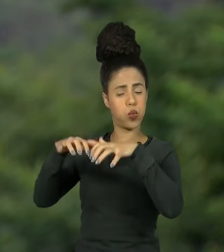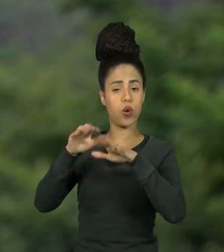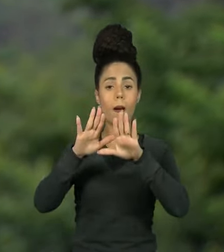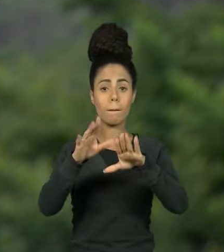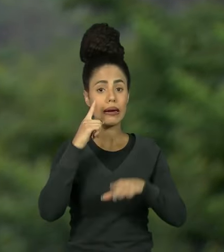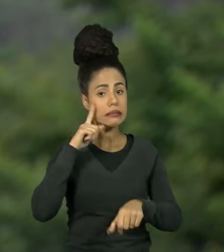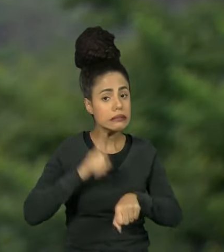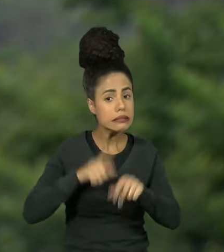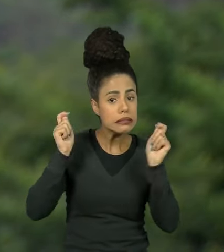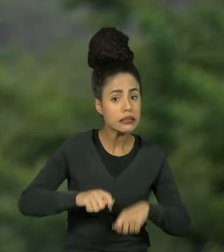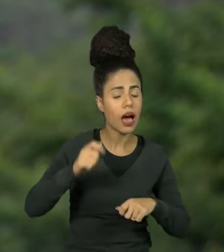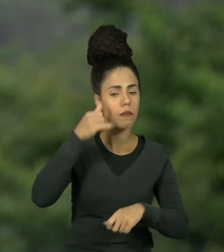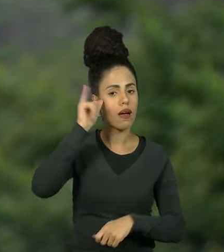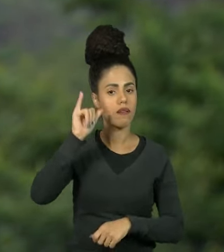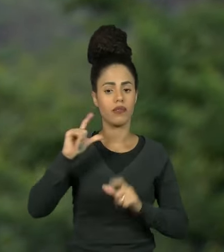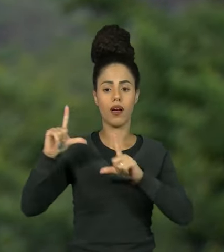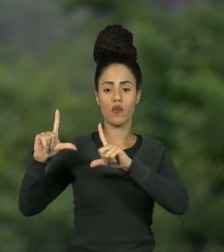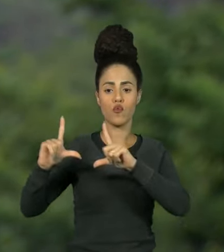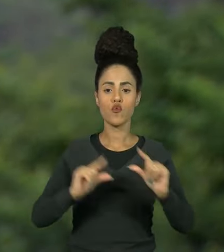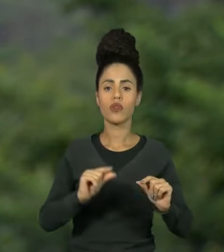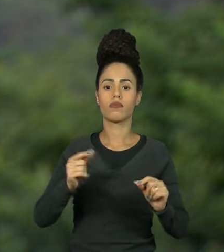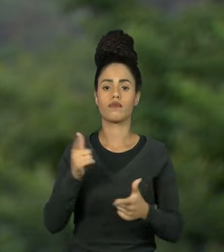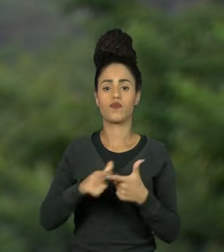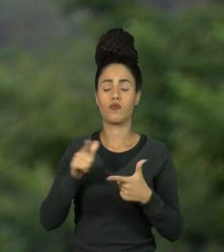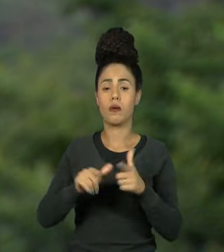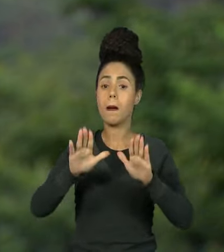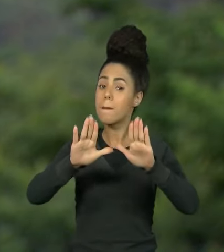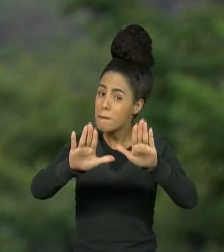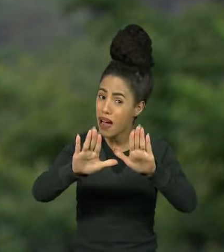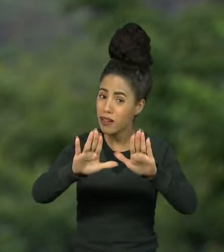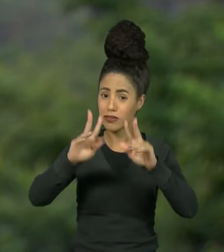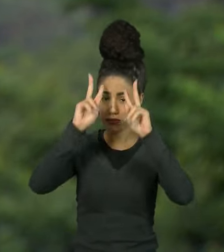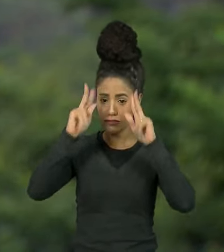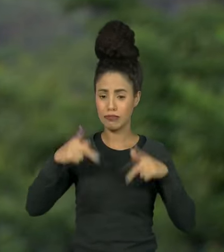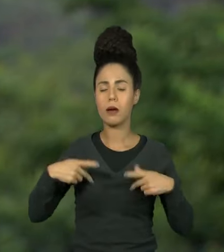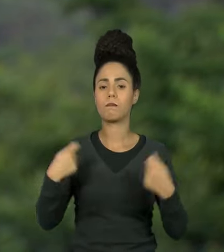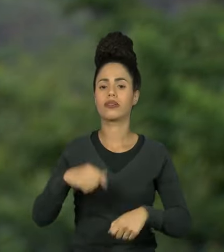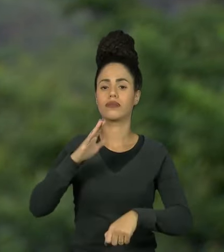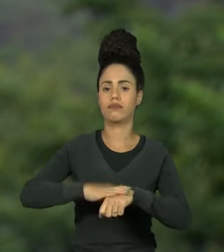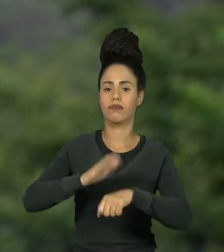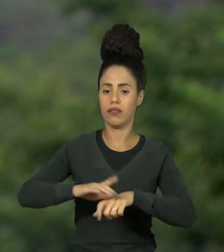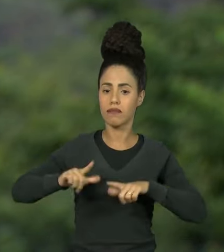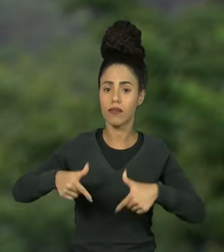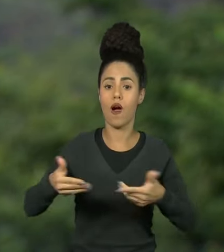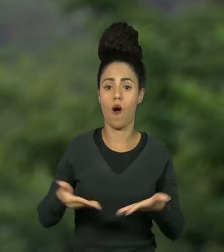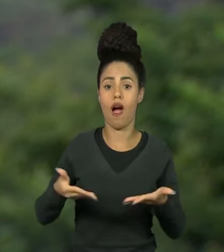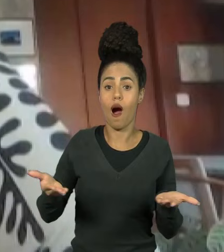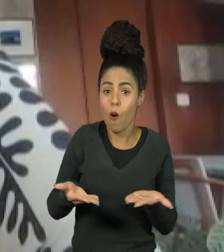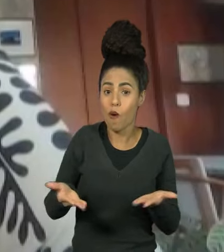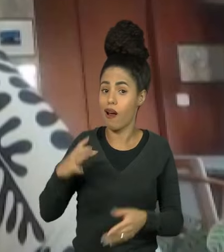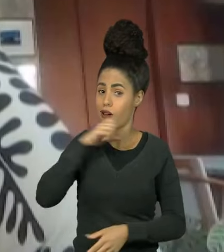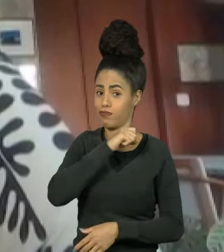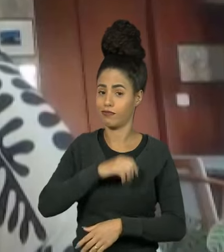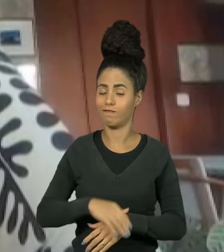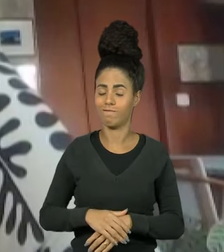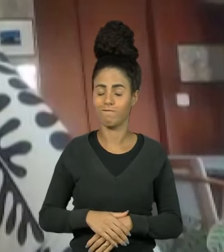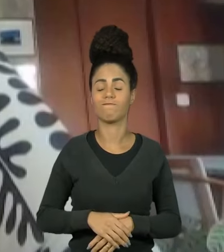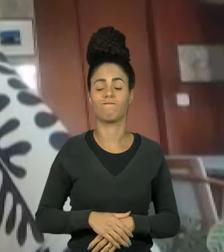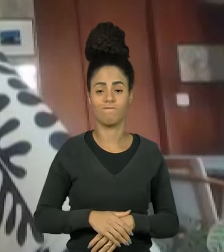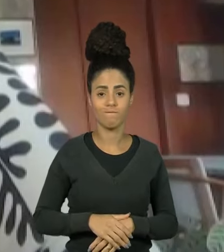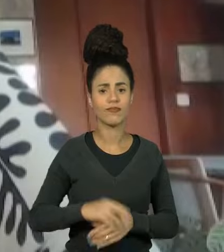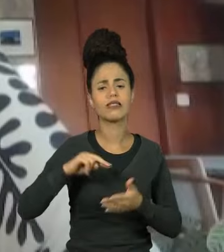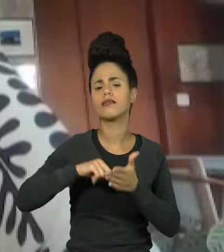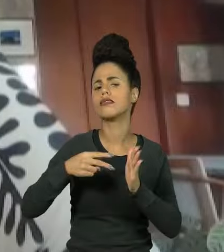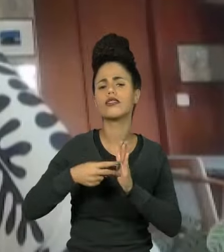tempo de evitar que tudo isso piore, mas as atitudes têm que ser tomadas para ontem. Isso significa